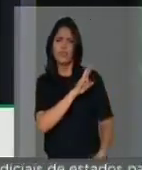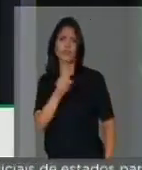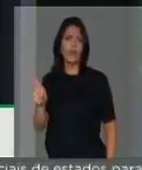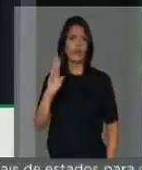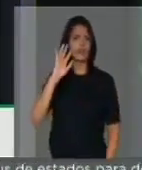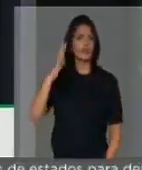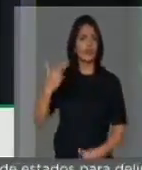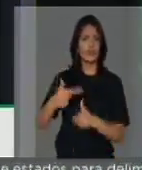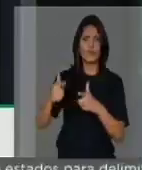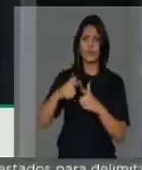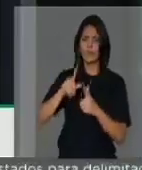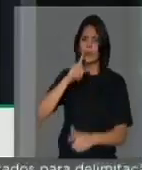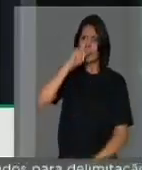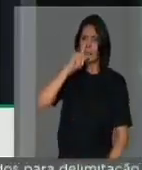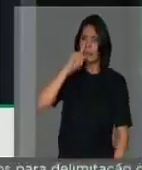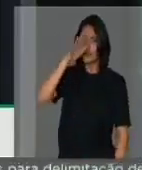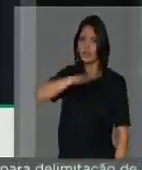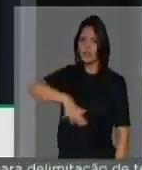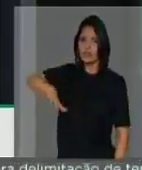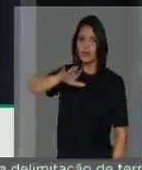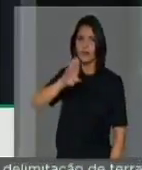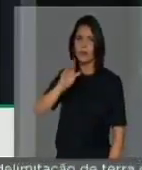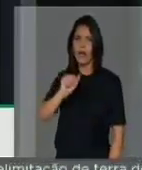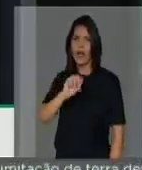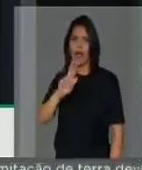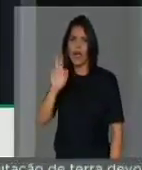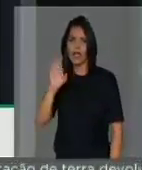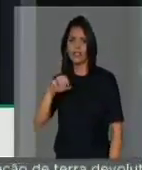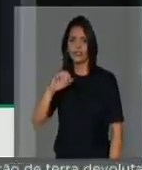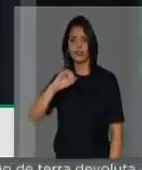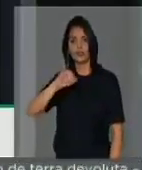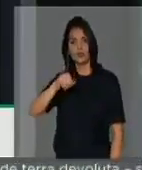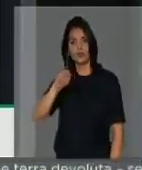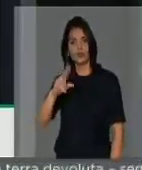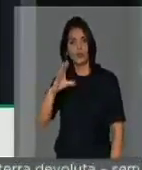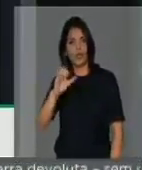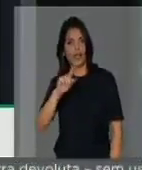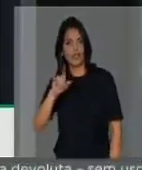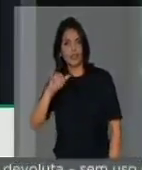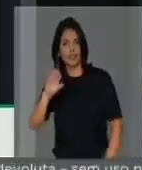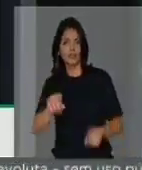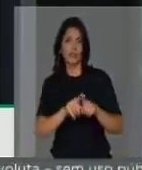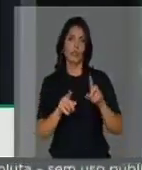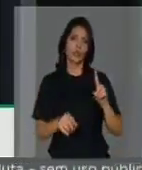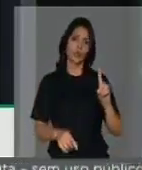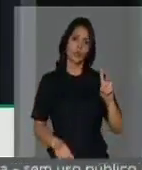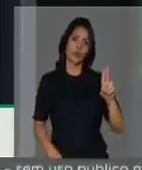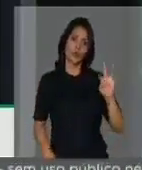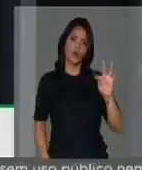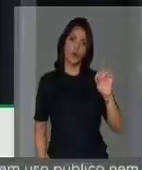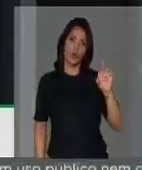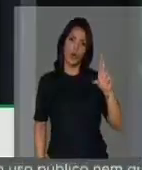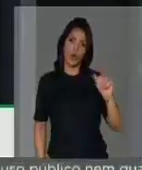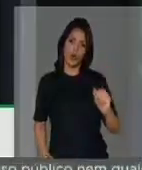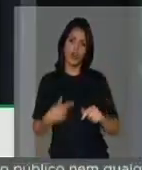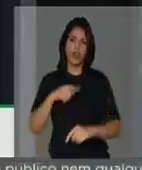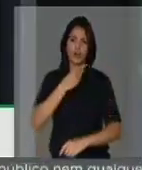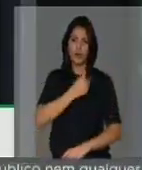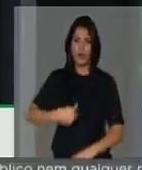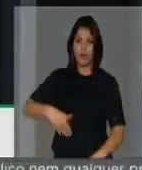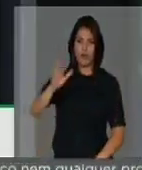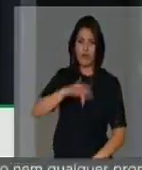solucionar os graves problemas das barragens de Jucazinho e da doutora do Agreste. O descaso do Governo Federal